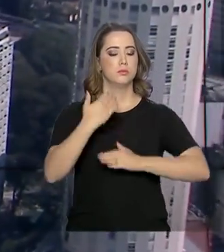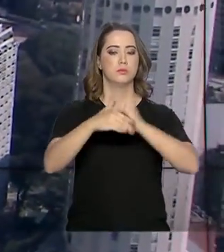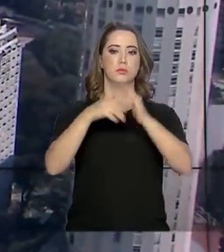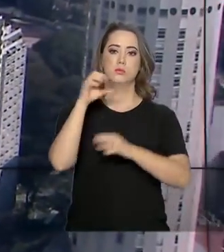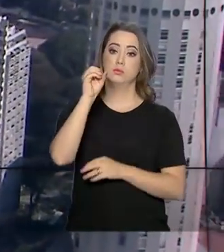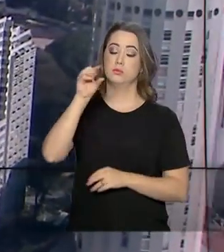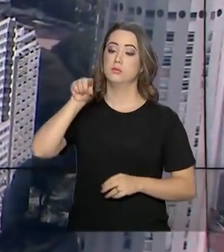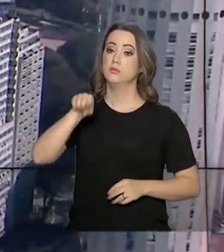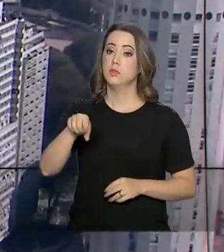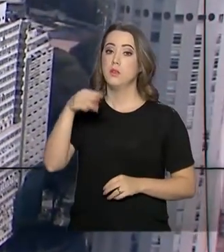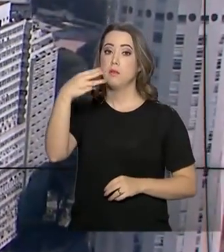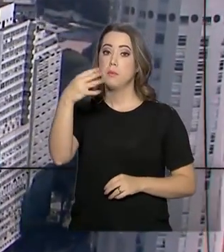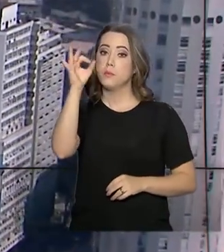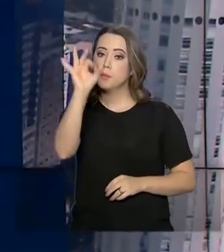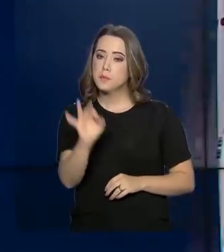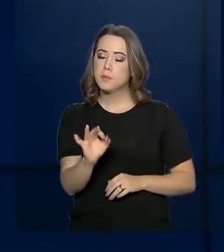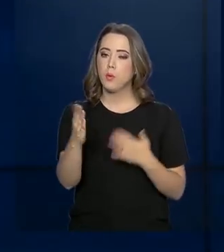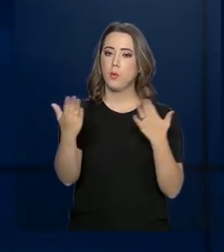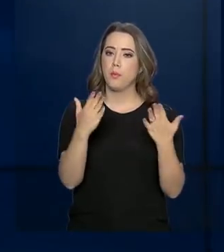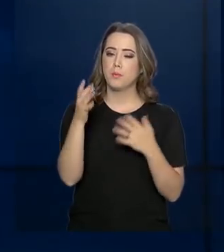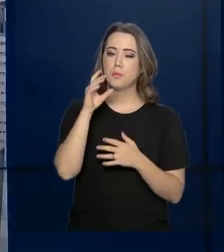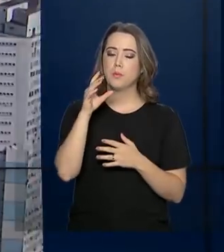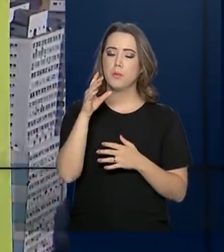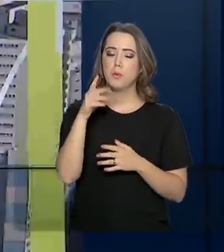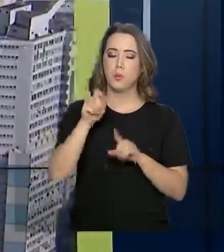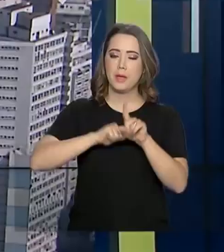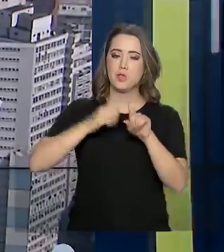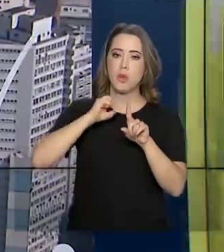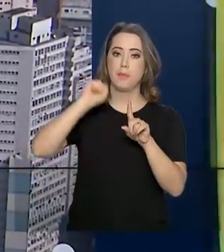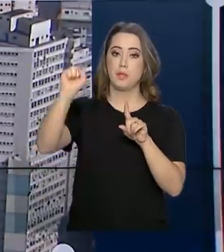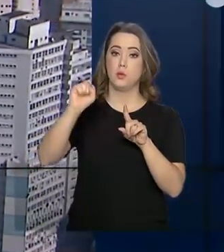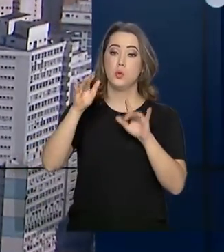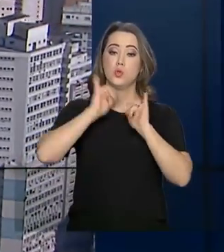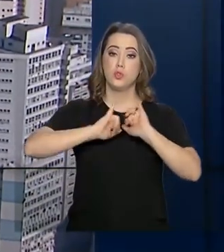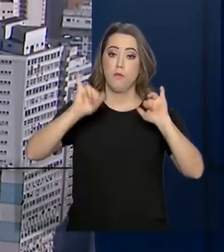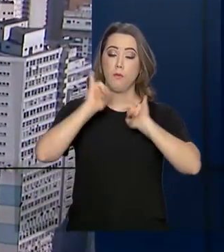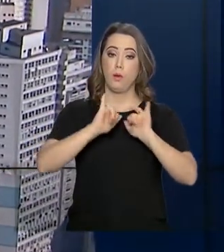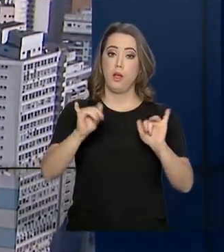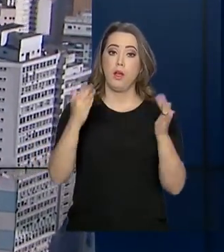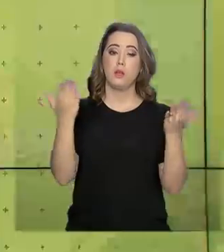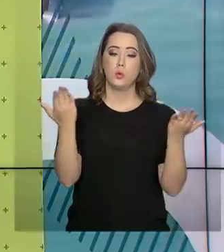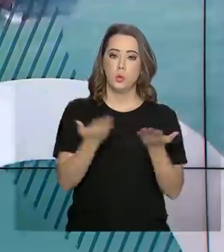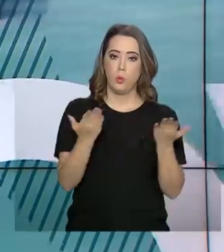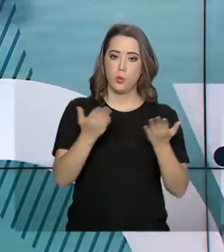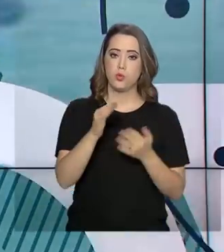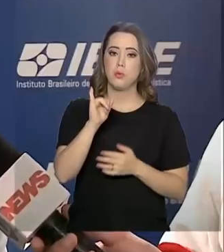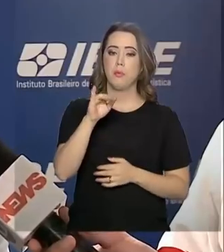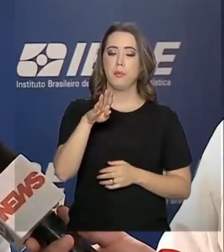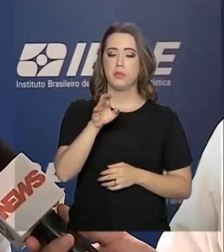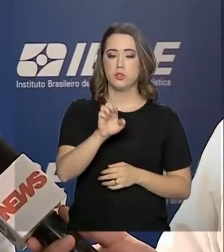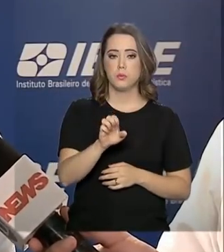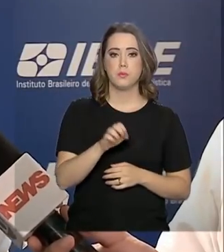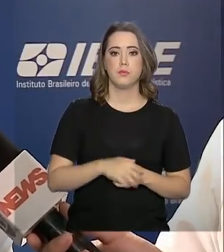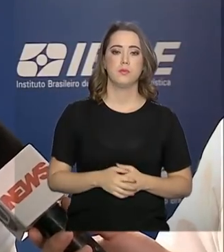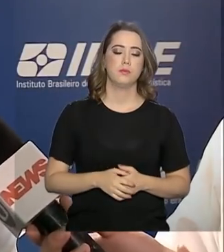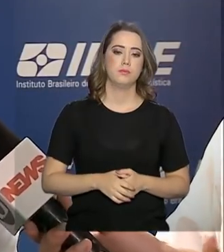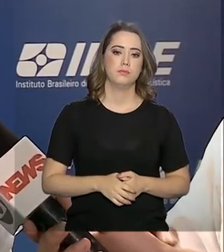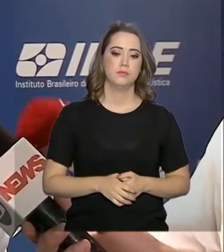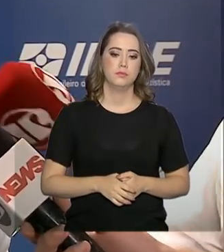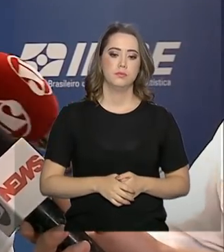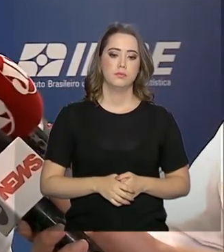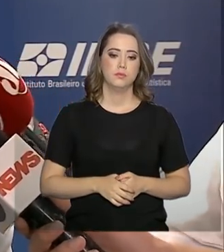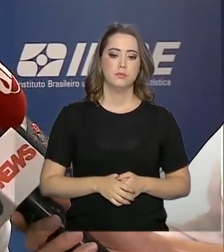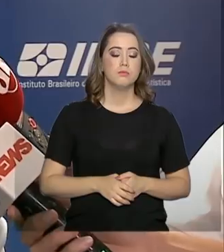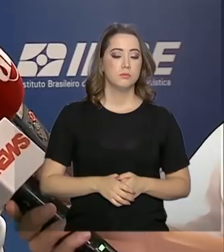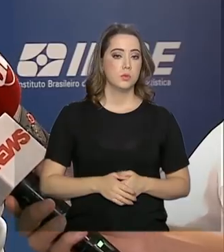aumento de 0,3% em abril. Os dados foram divulgados hoje pelo IBGE. O setor de serviços